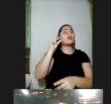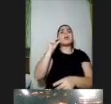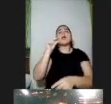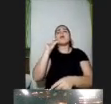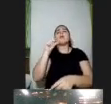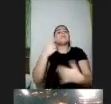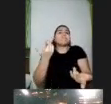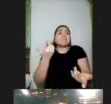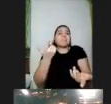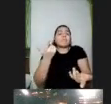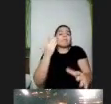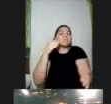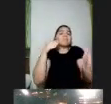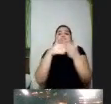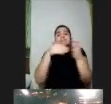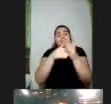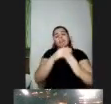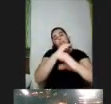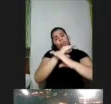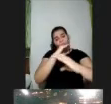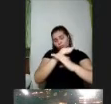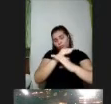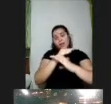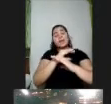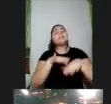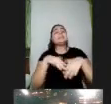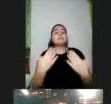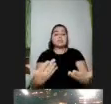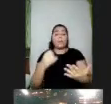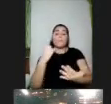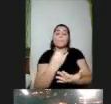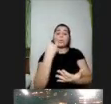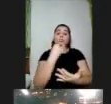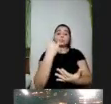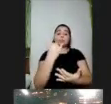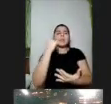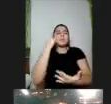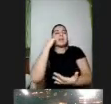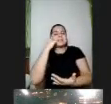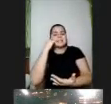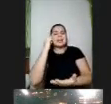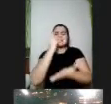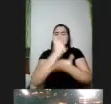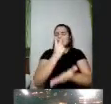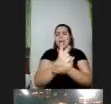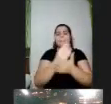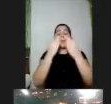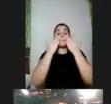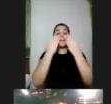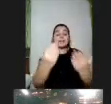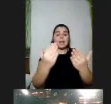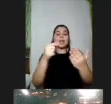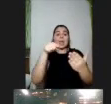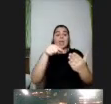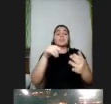audição também não vai ter acesso a essa informação então é importante que a gente pense sempre em apresentar a mesma